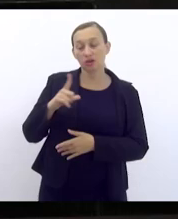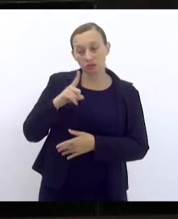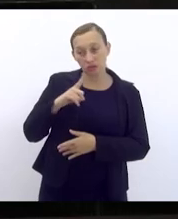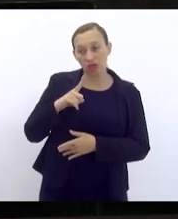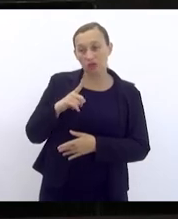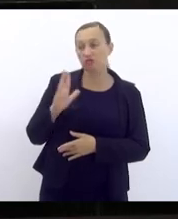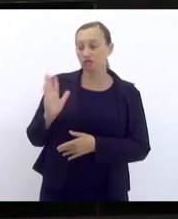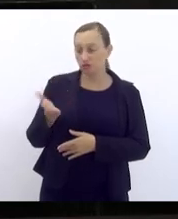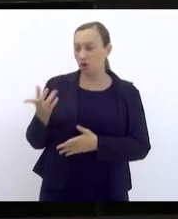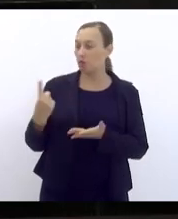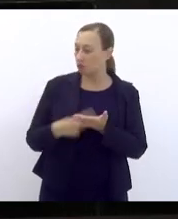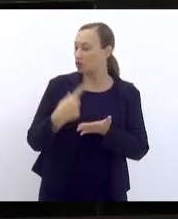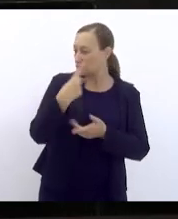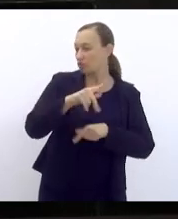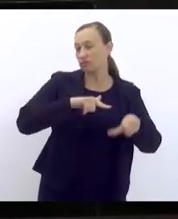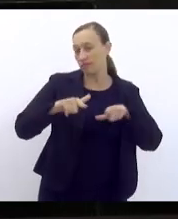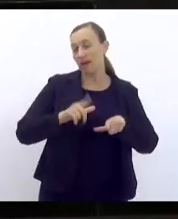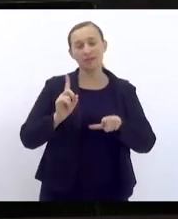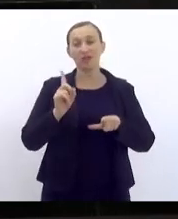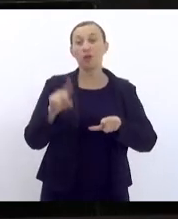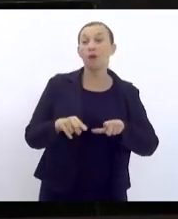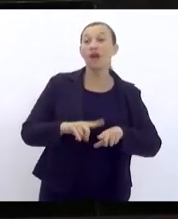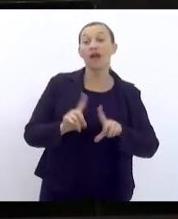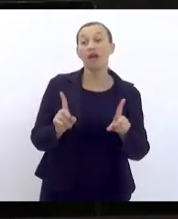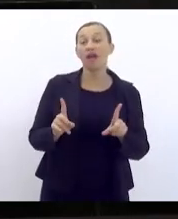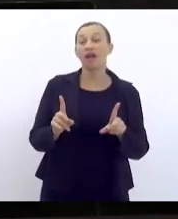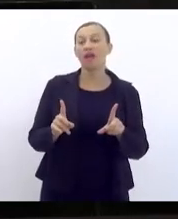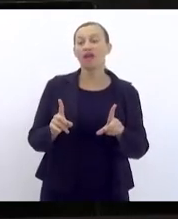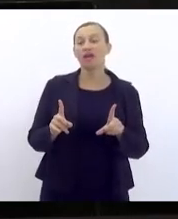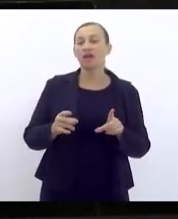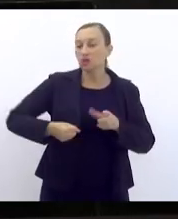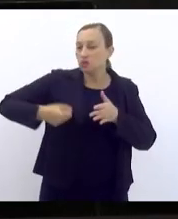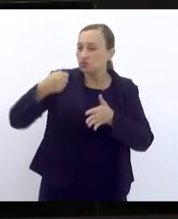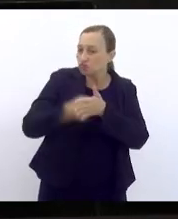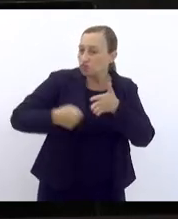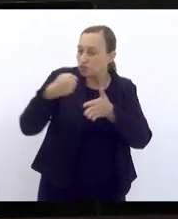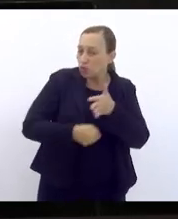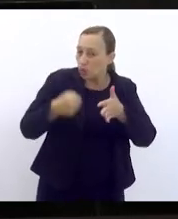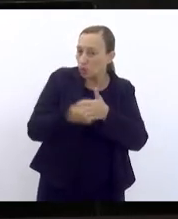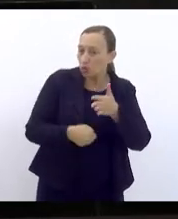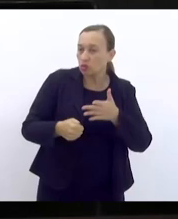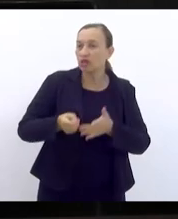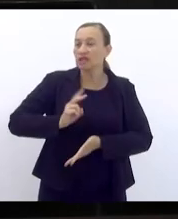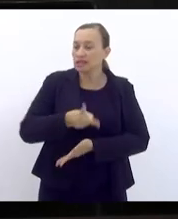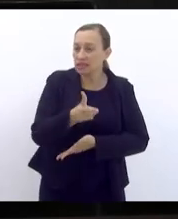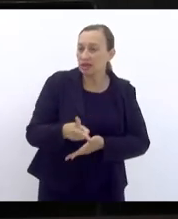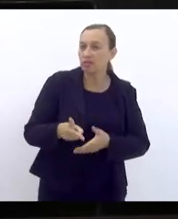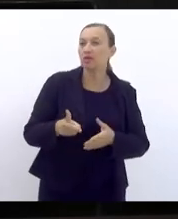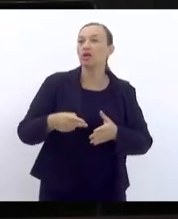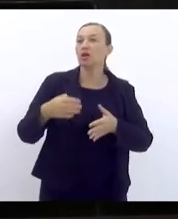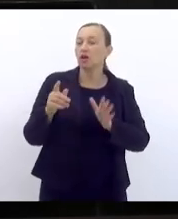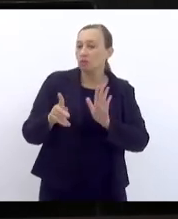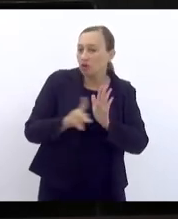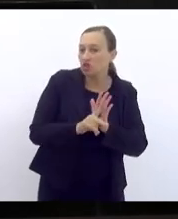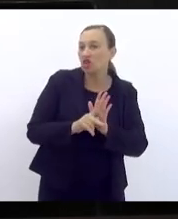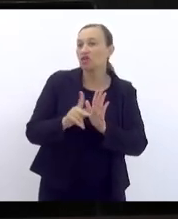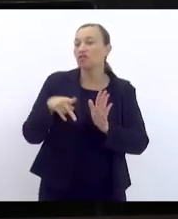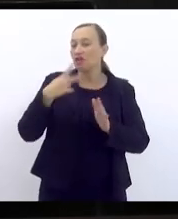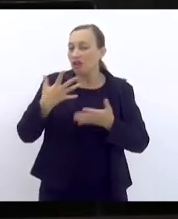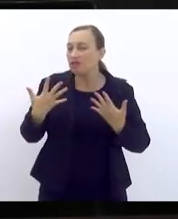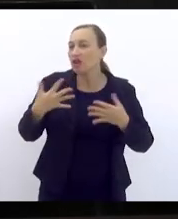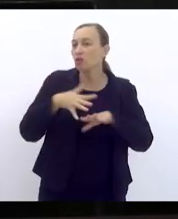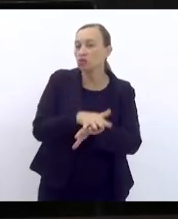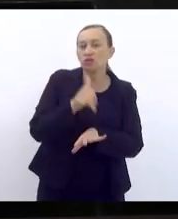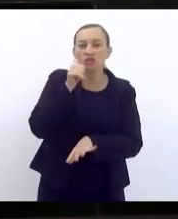identidade pela sua abrangência e persistência. Sempre projetos ligados à questão da inclusão, das